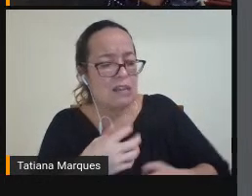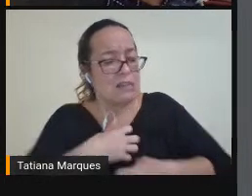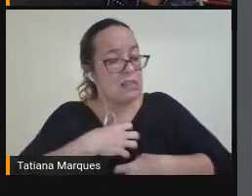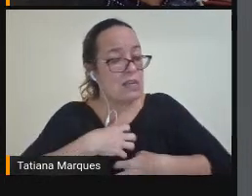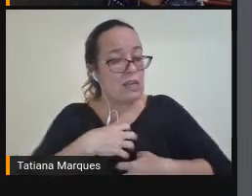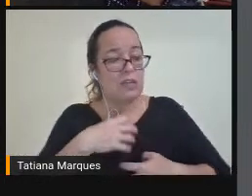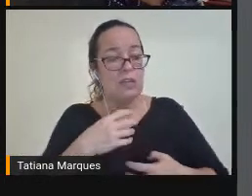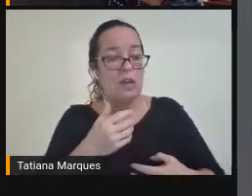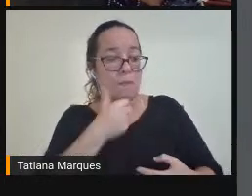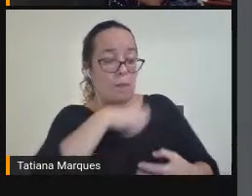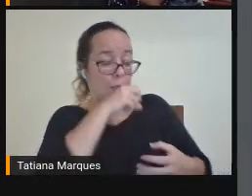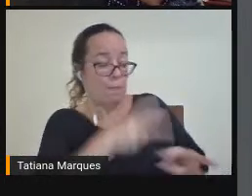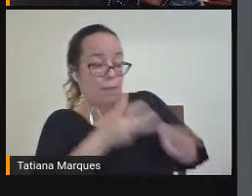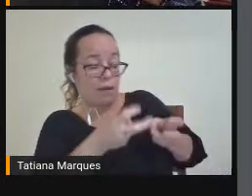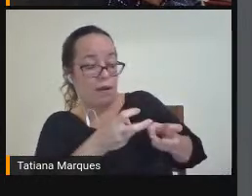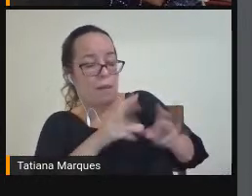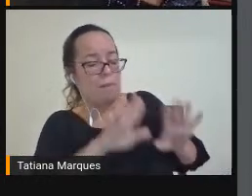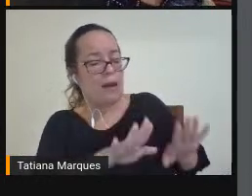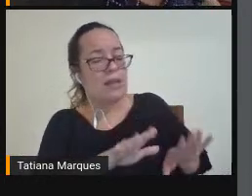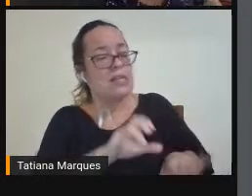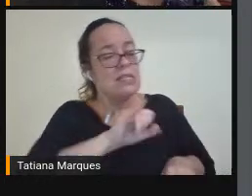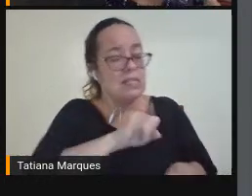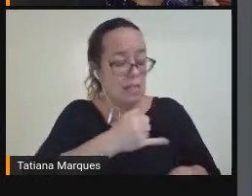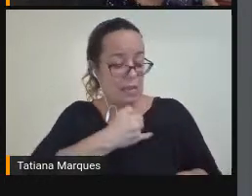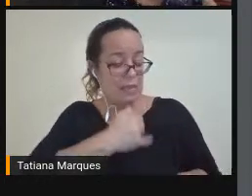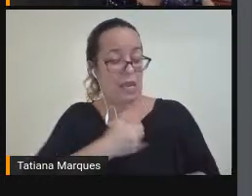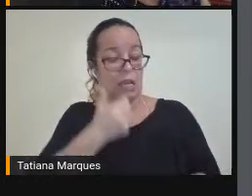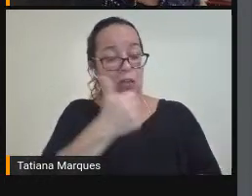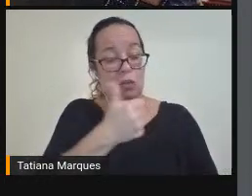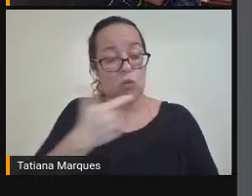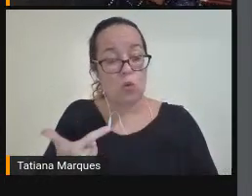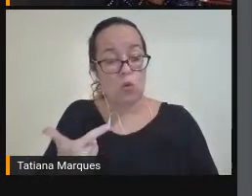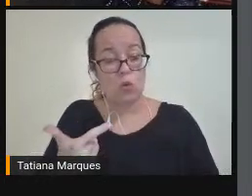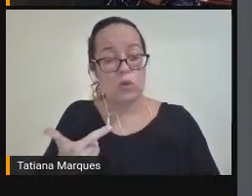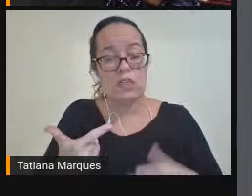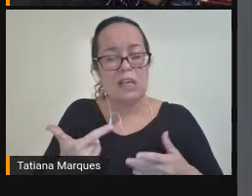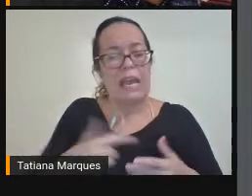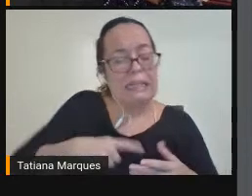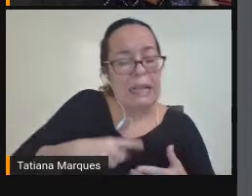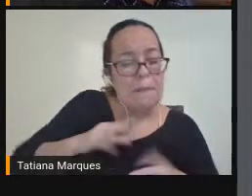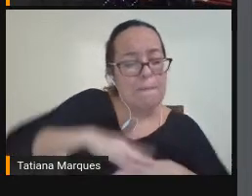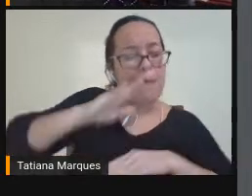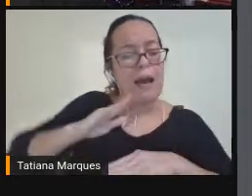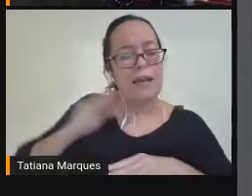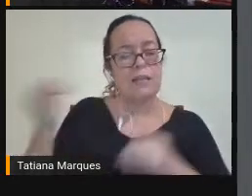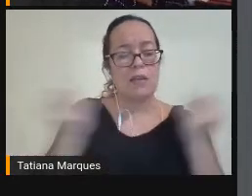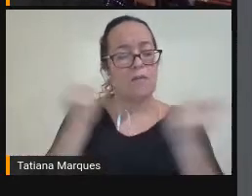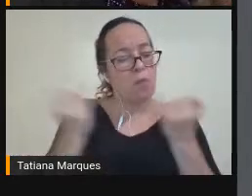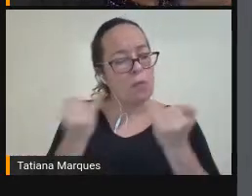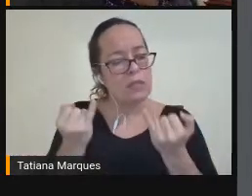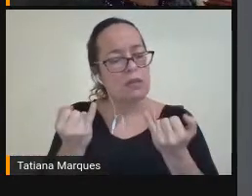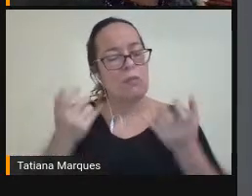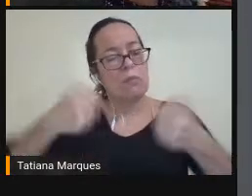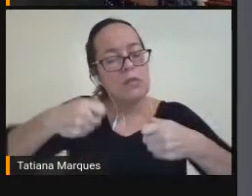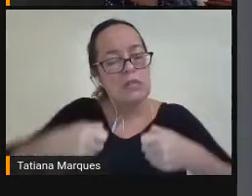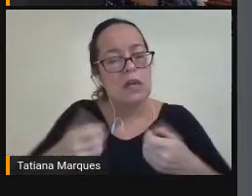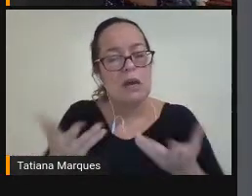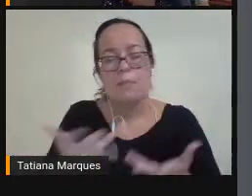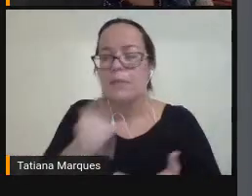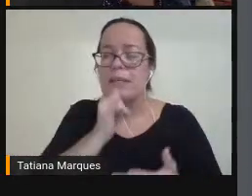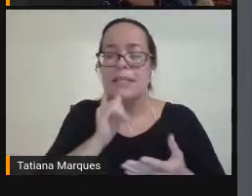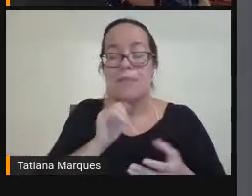tem muito mais Para nos dizer Do que Está com fome Do que está Doendo Ou do que Acha você Bonita